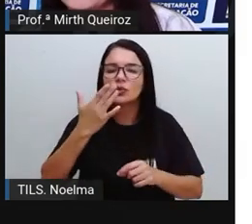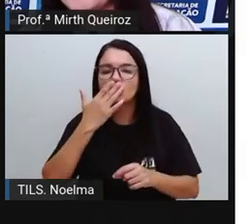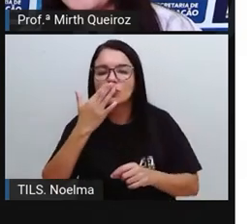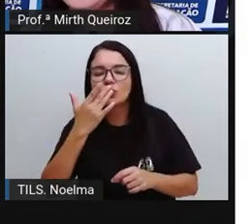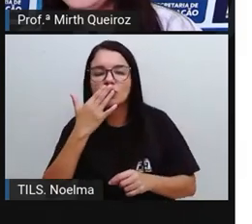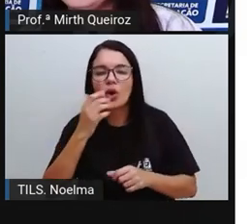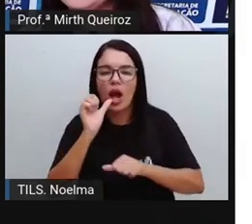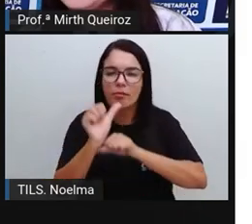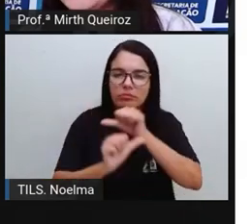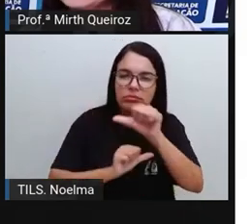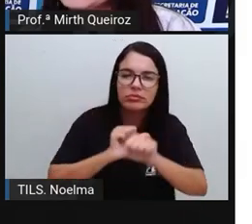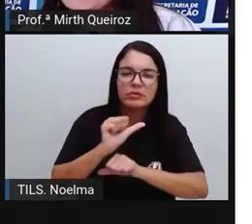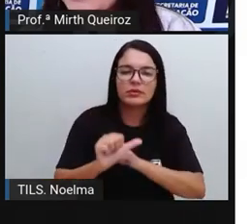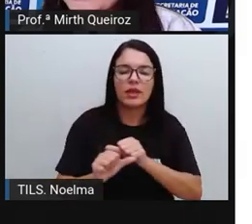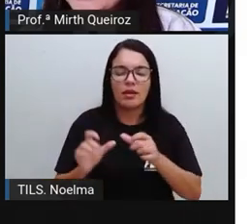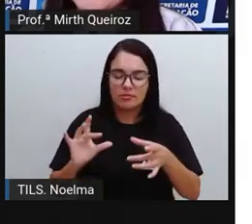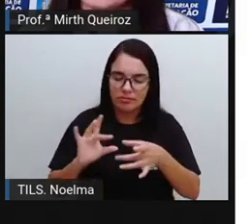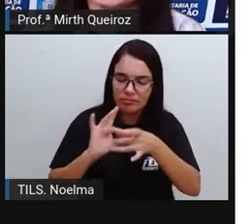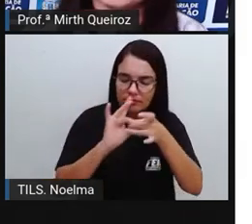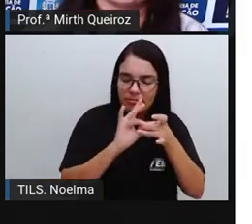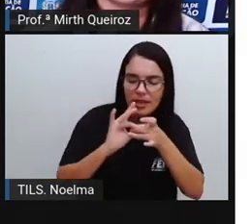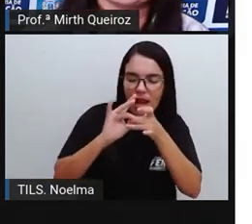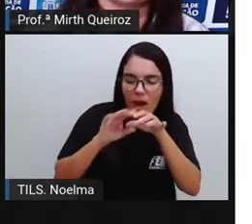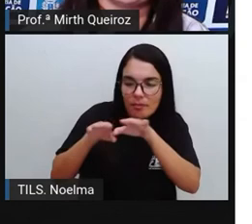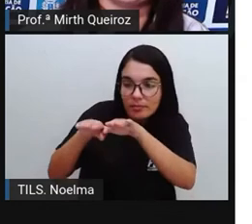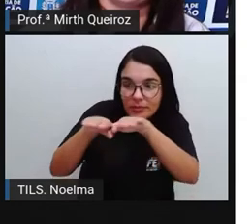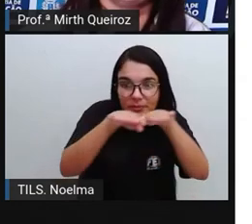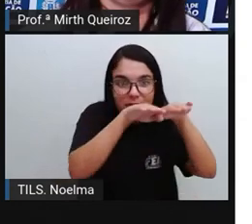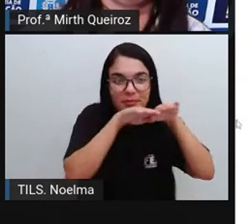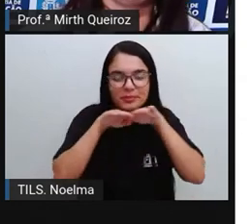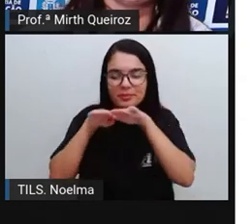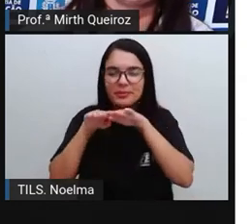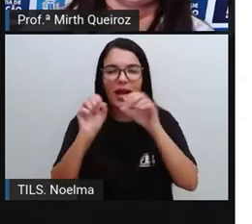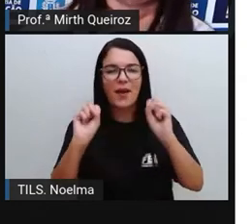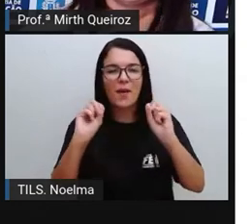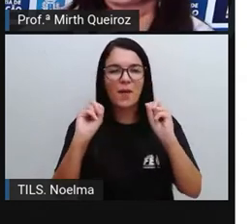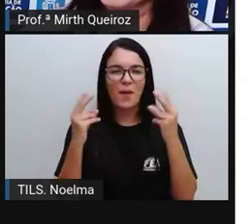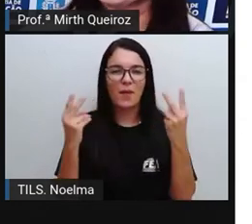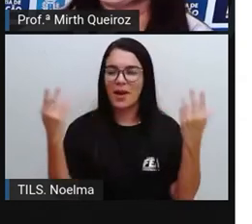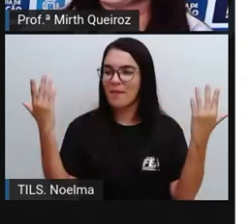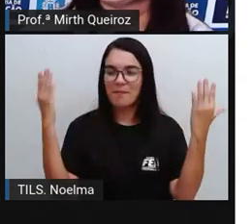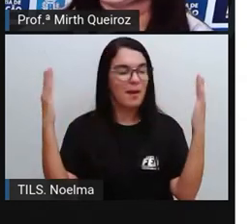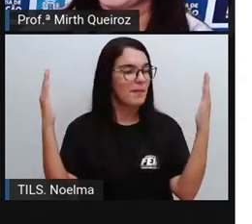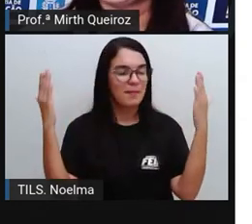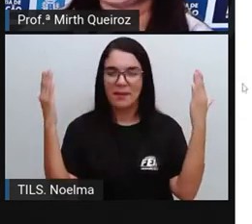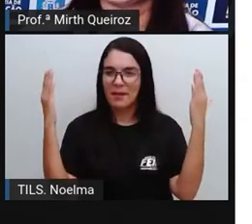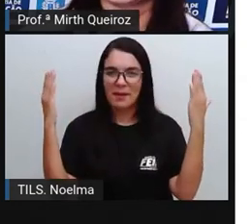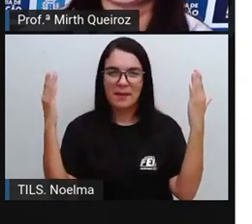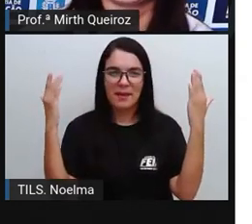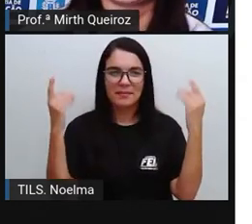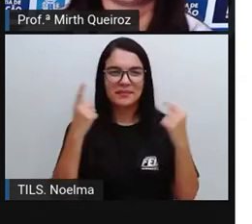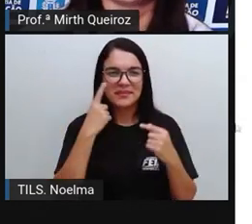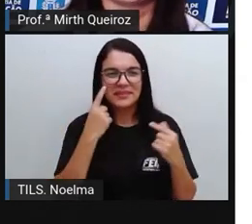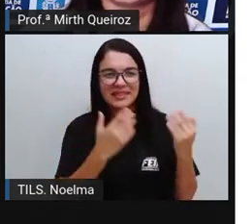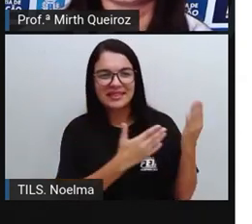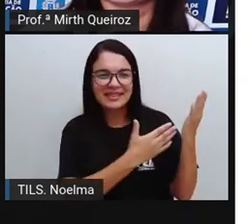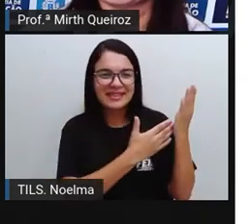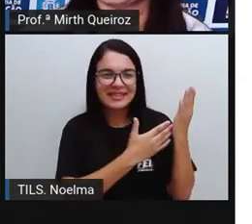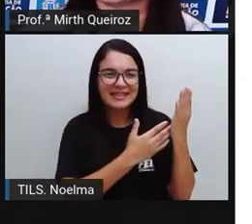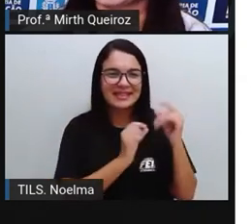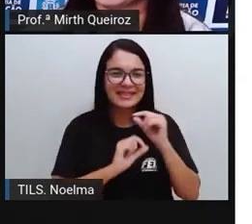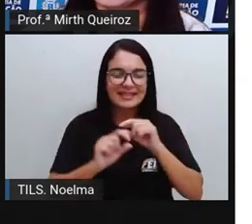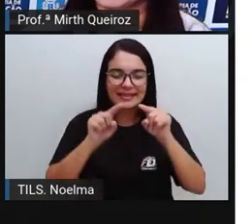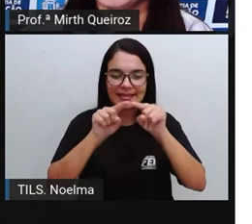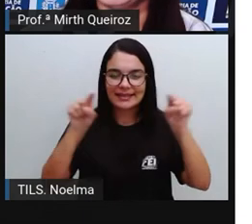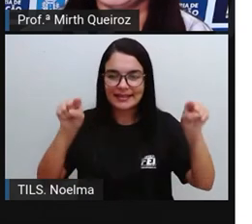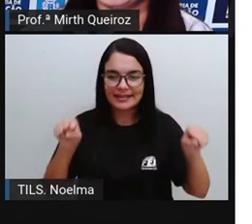para tornar uma união simétrica. Aqui nós temos, por exemplo, um mosaico, né? Utilizando a forma geométrica